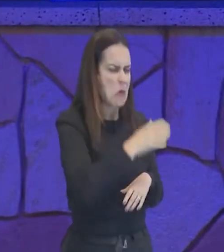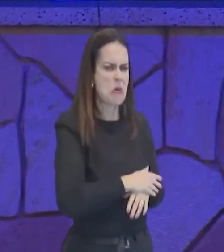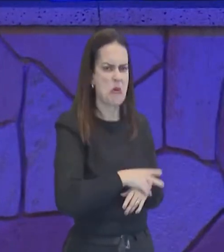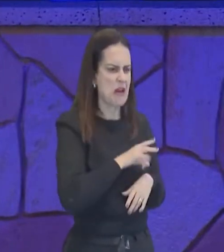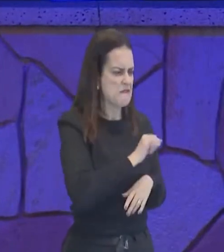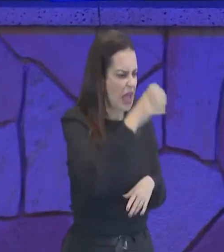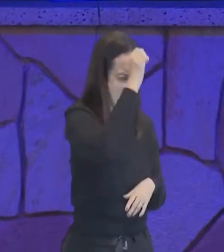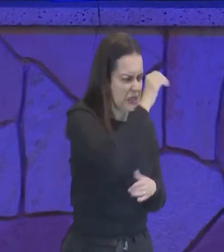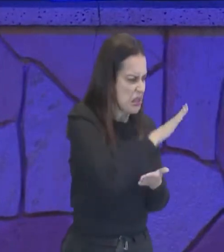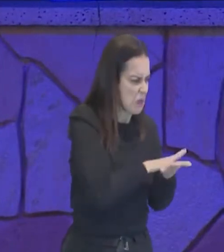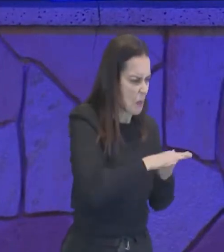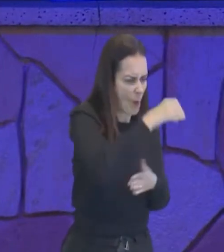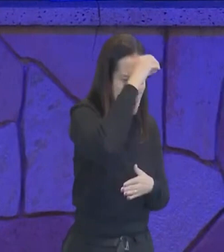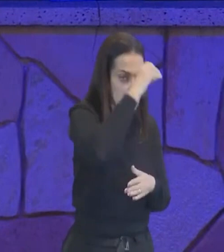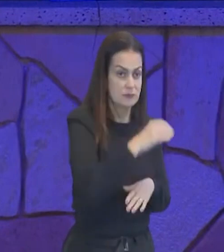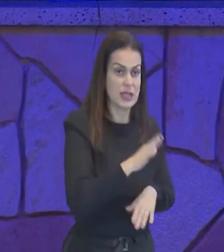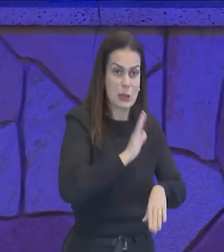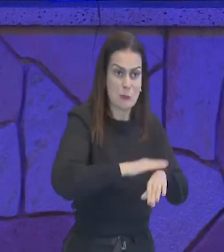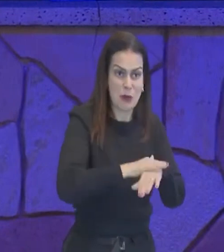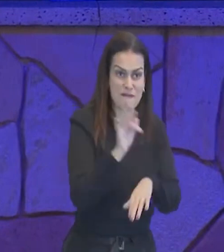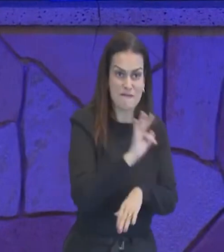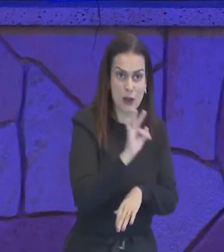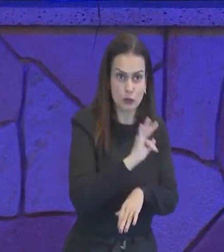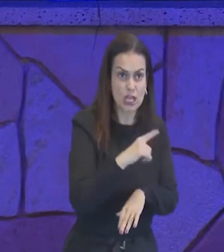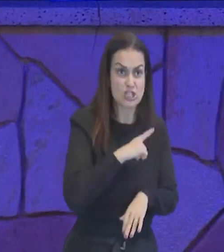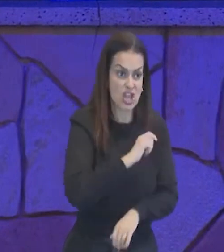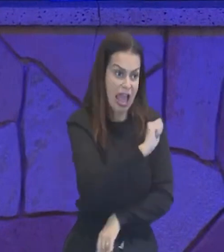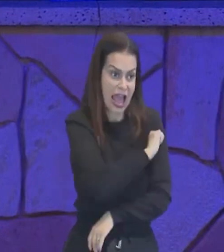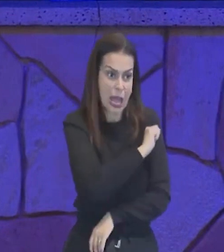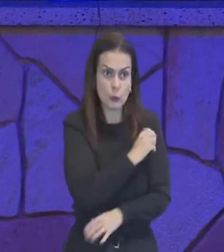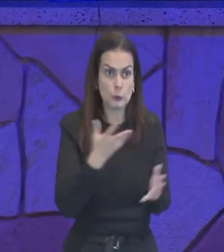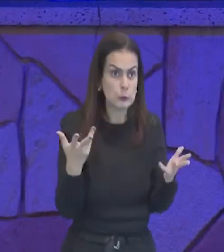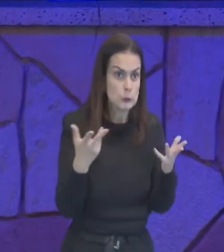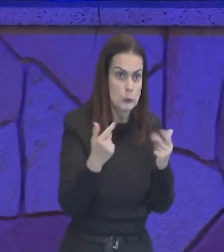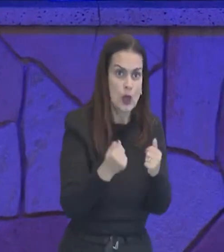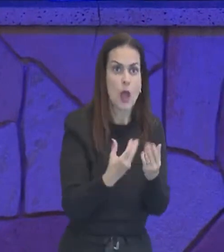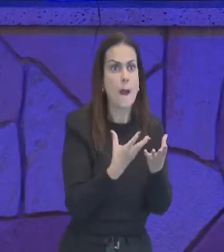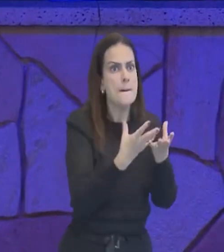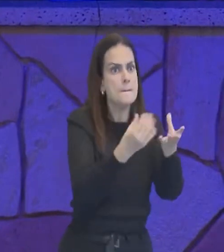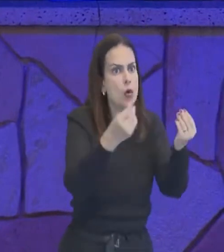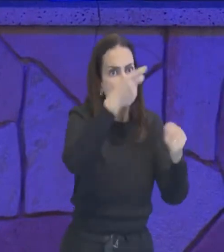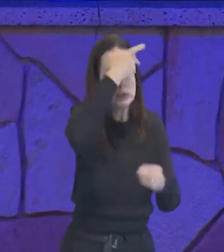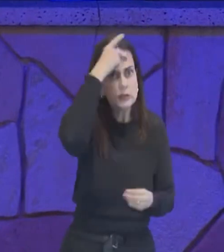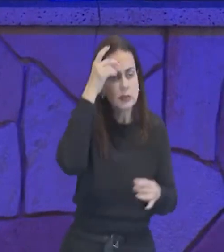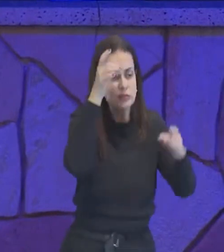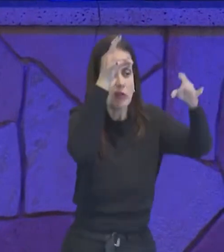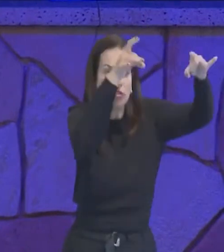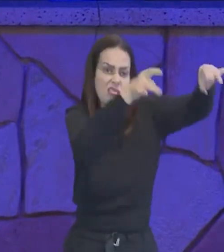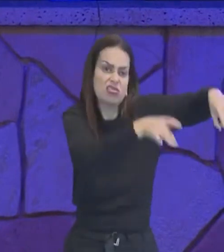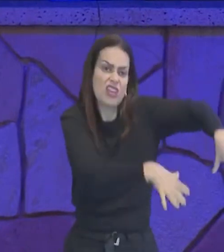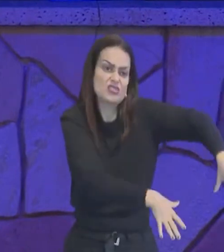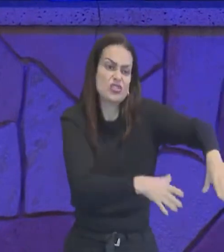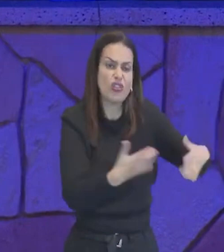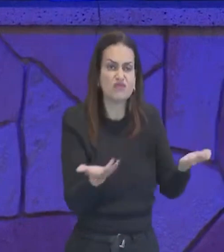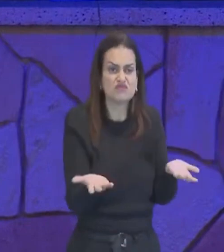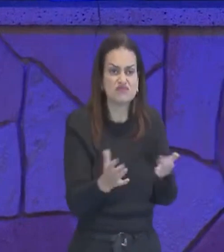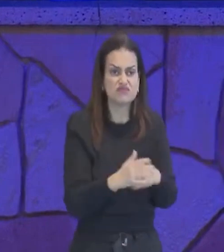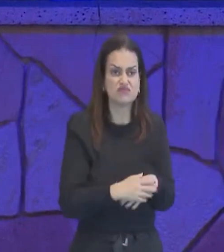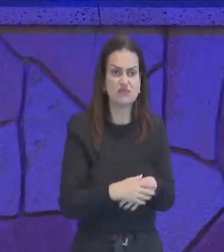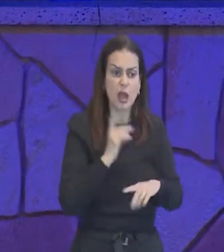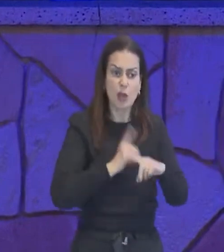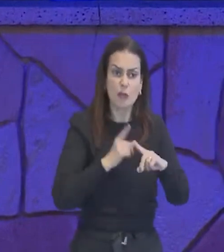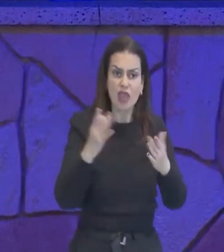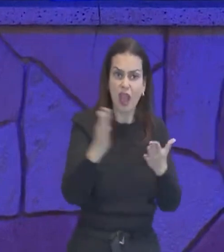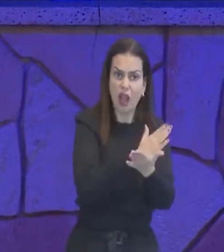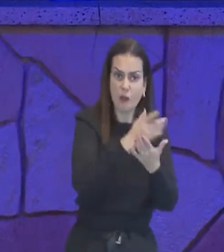na minha época de seminário, nós tínhamos alunos brilhantes, nenhum deles, muitos deles, deixa eu corrigir a palavra, não é que muitos, é nenhum deles, alguns dos